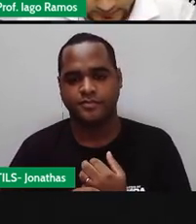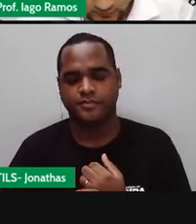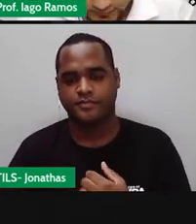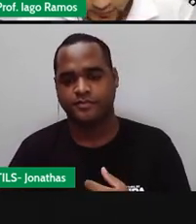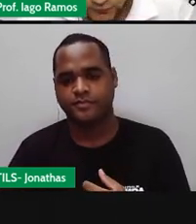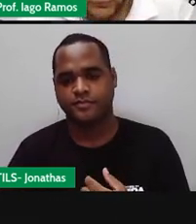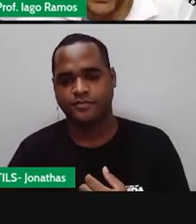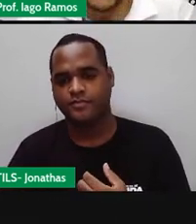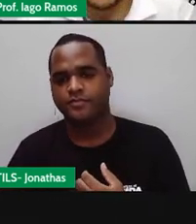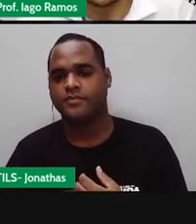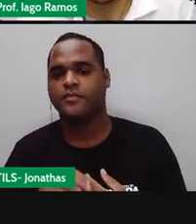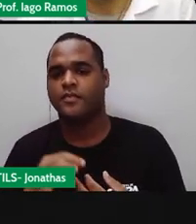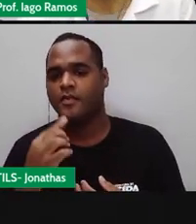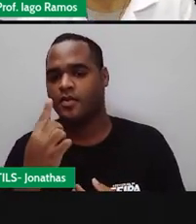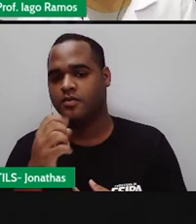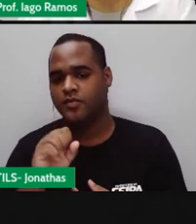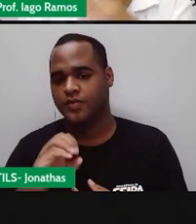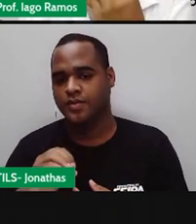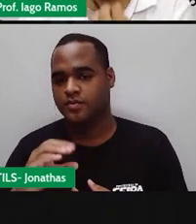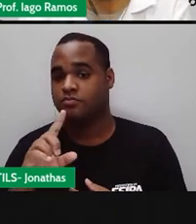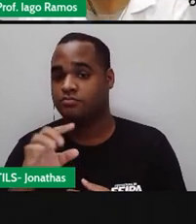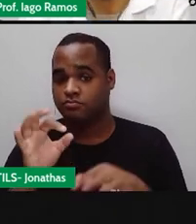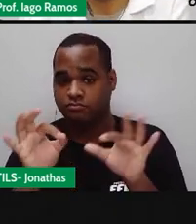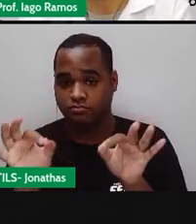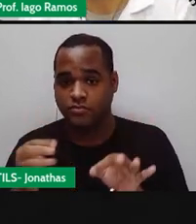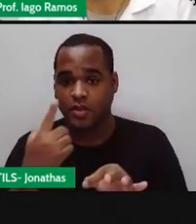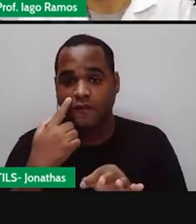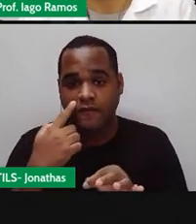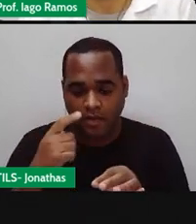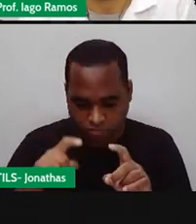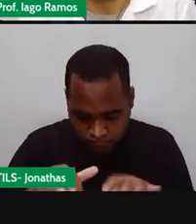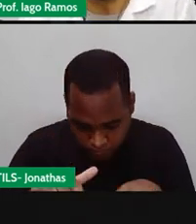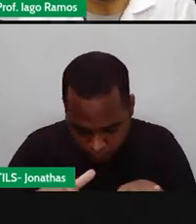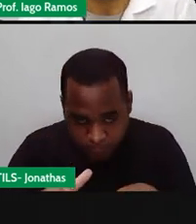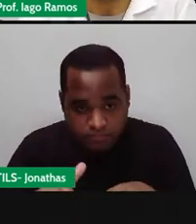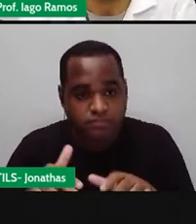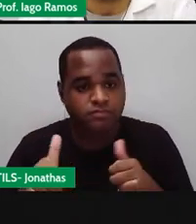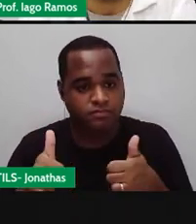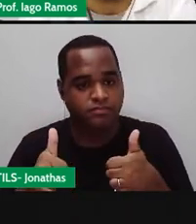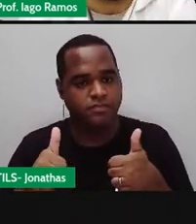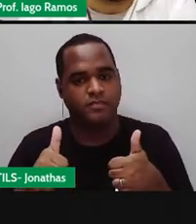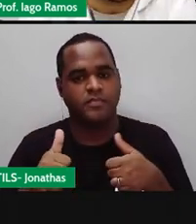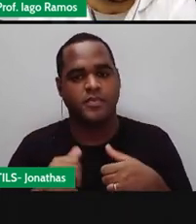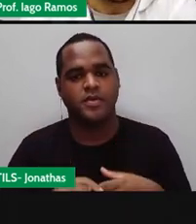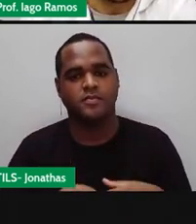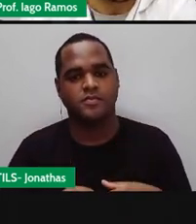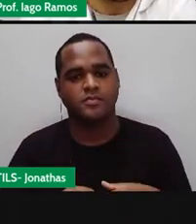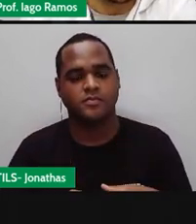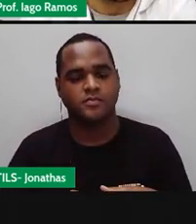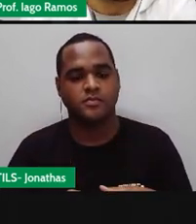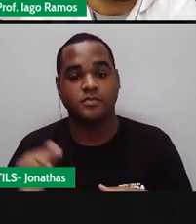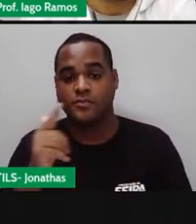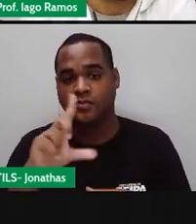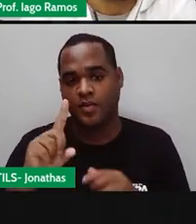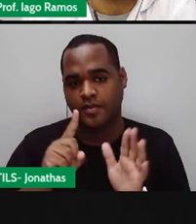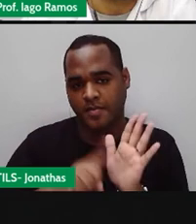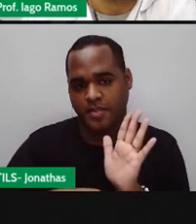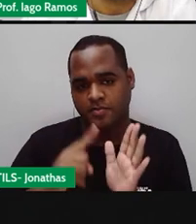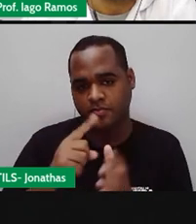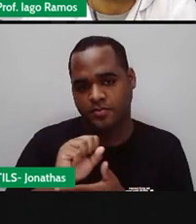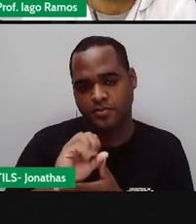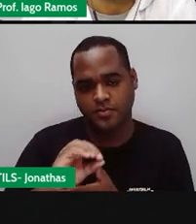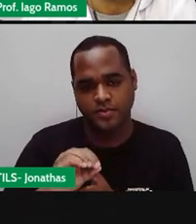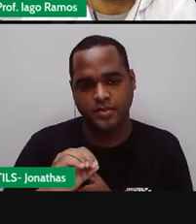Graus Celsius. Prontinho. Às vezes, eu olho para baixo para poder digitar. Tá bom? depois do menos 180,